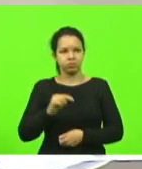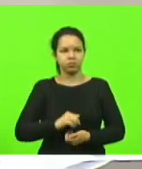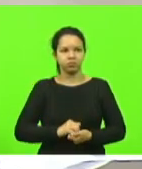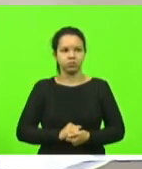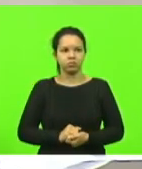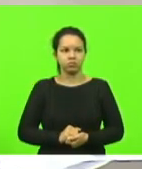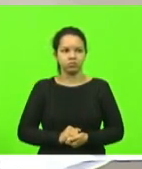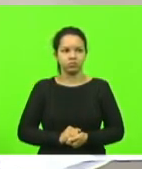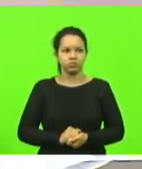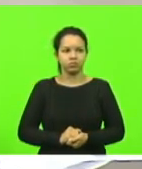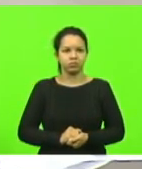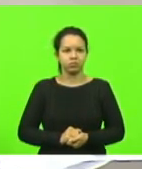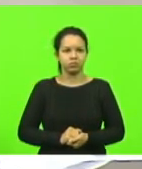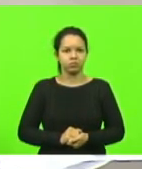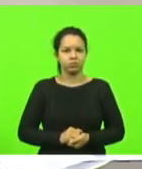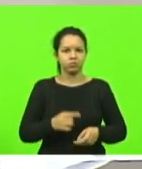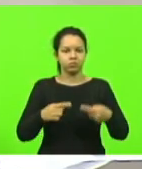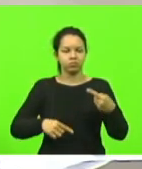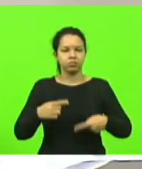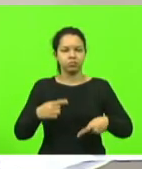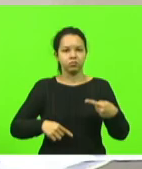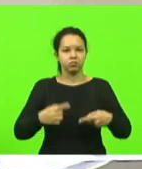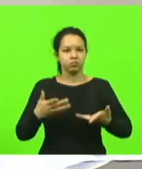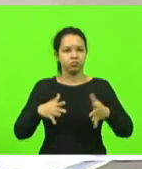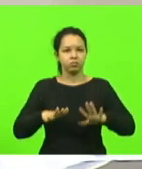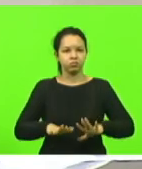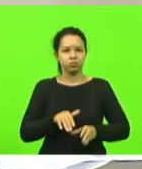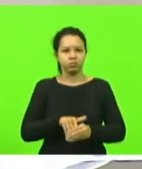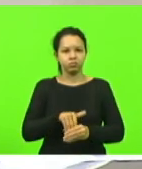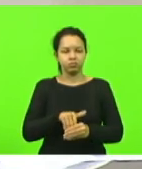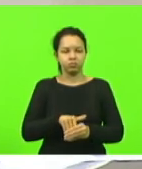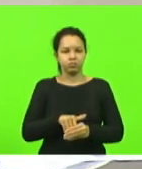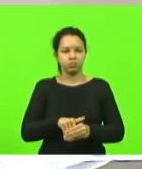não havendo quem queira discutir em votação.